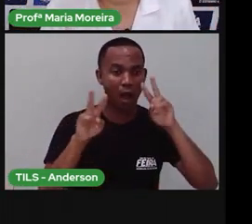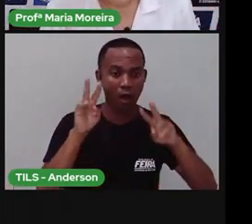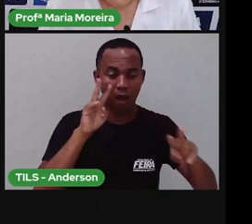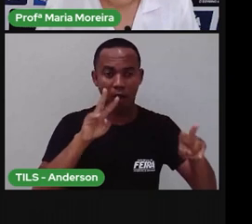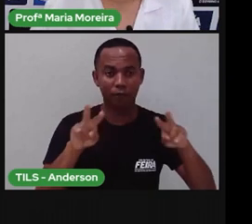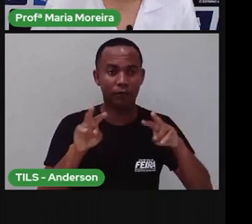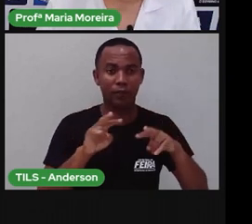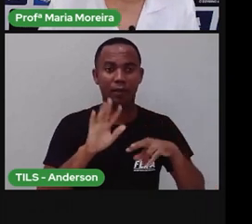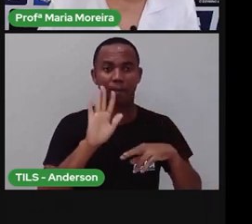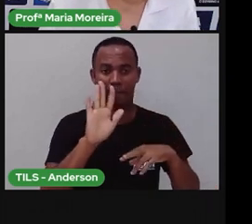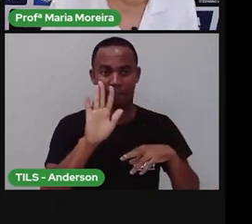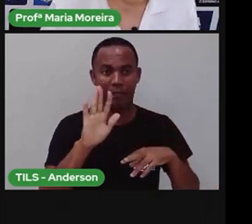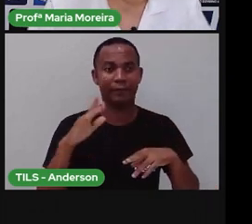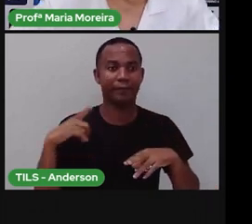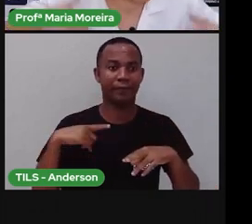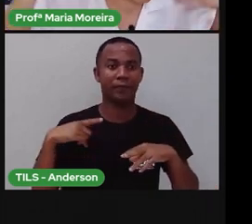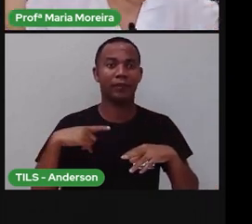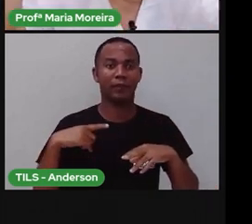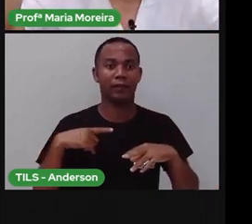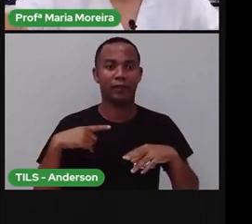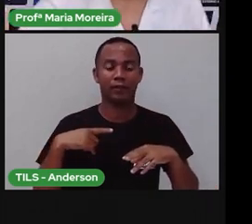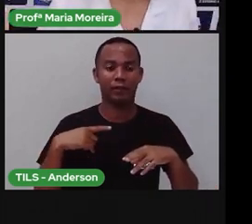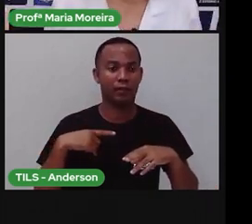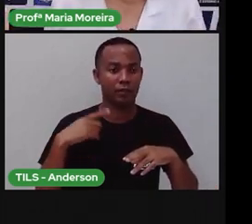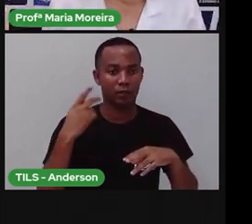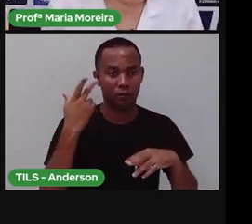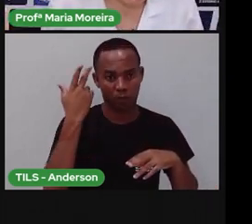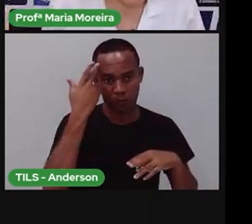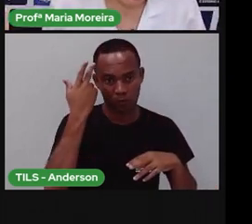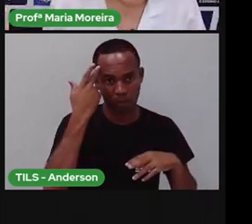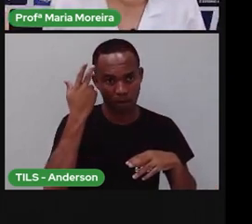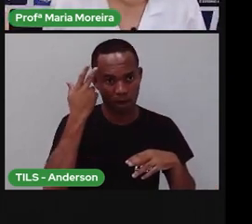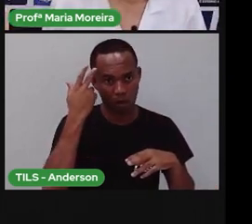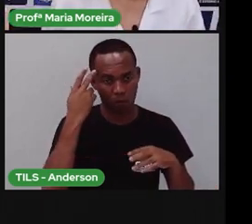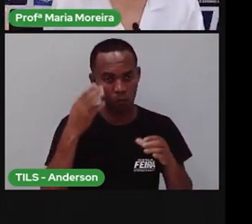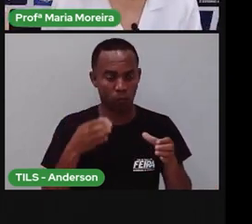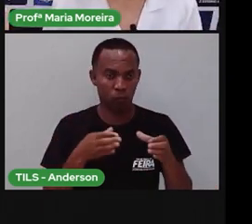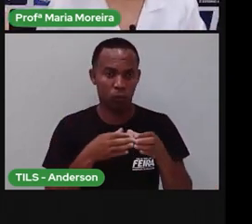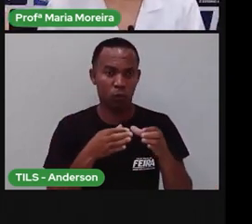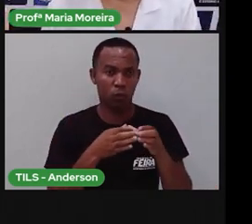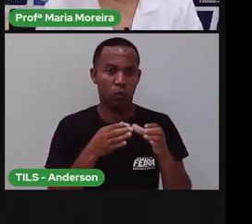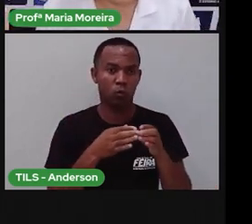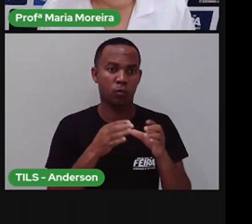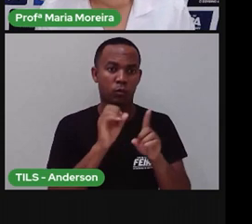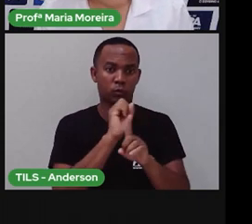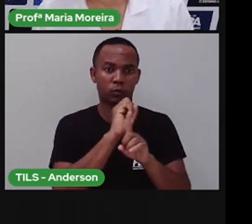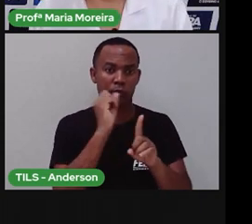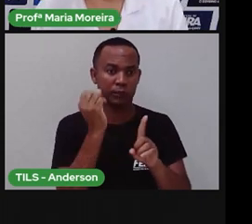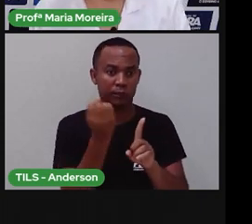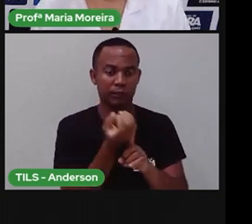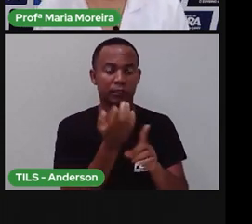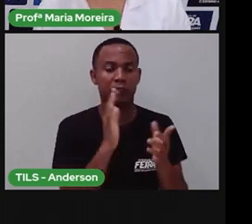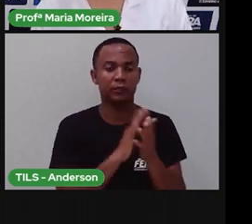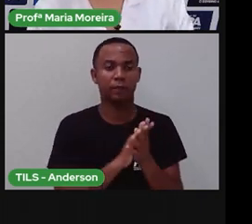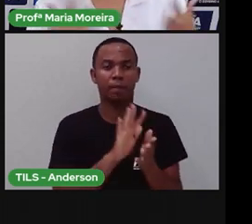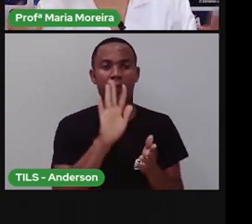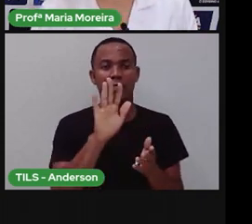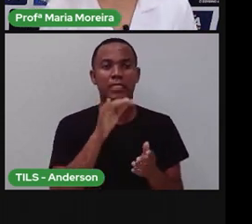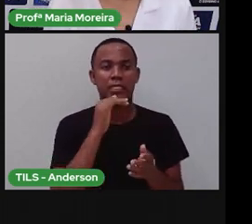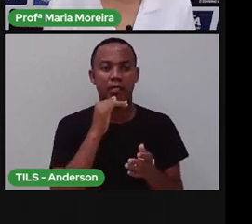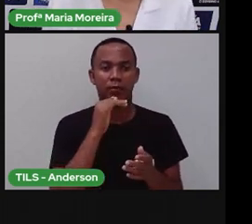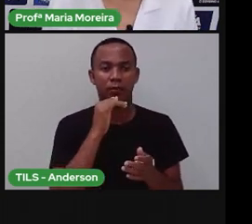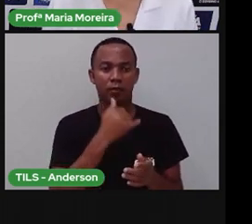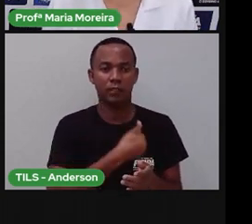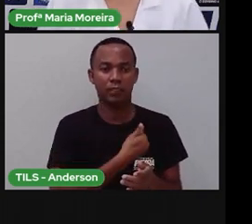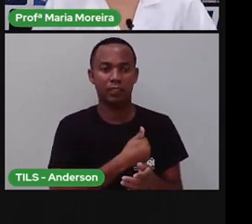tradições. E existem tradições que são de comum para toda uma sociedade. Por exemplo, 15 anos é uma tradição. A menina